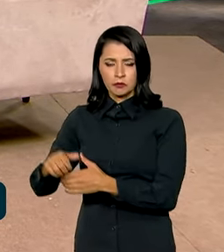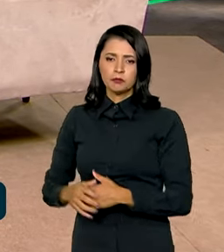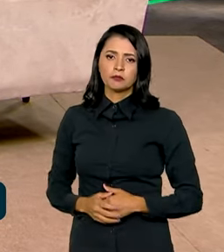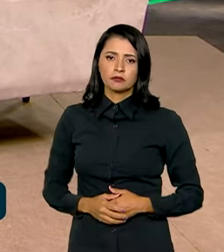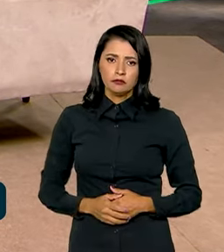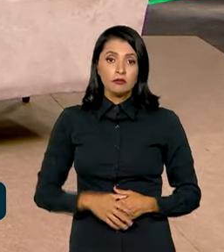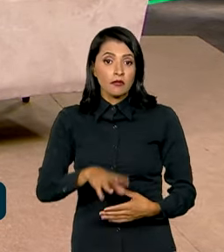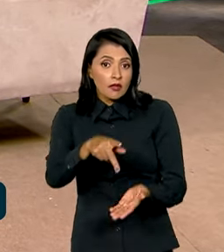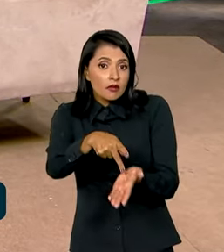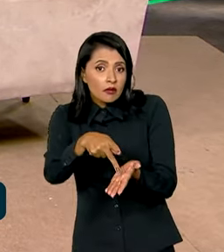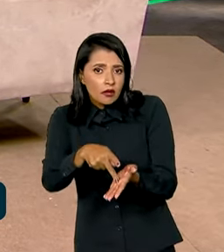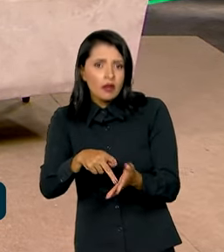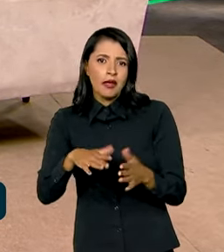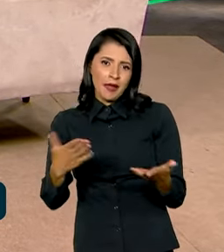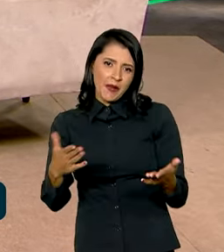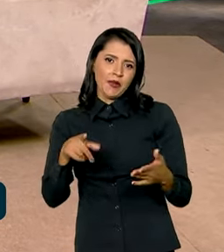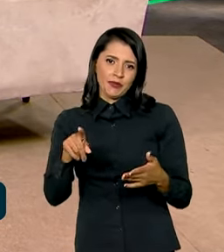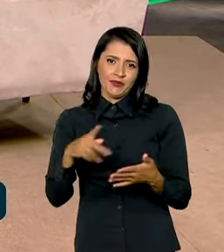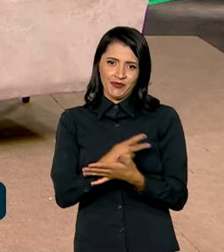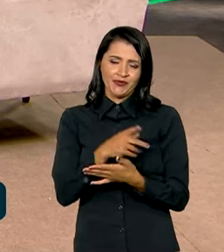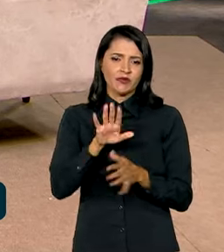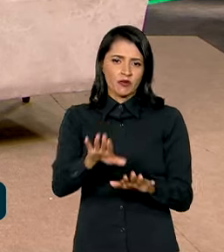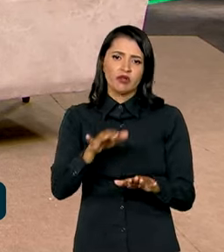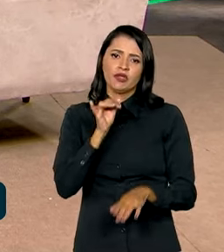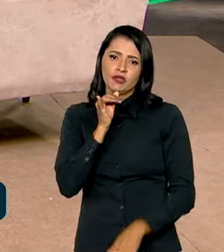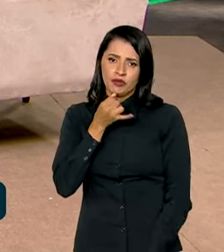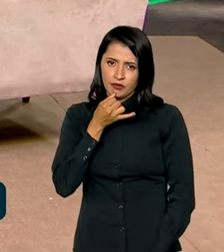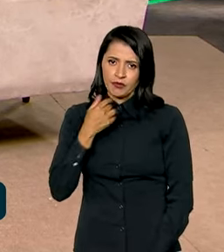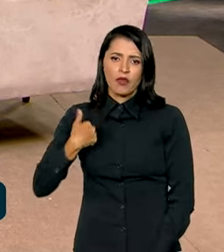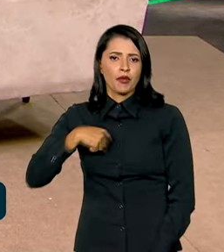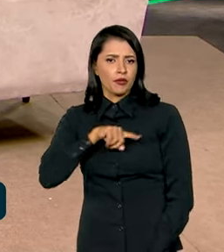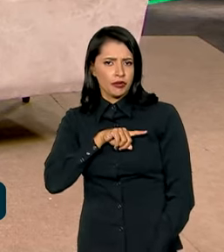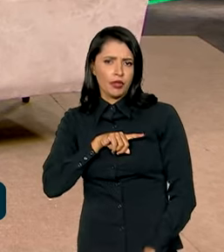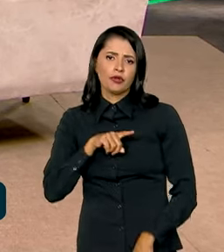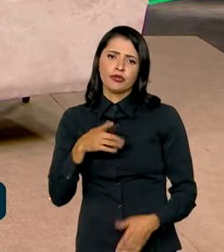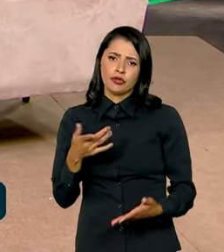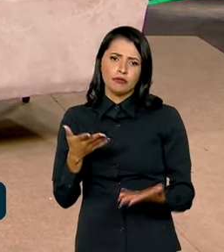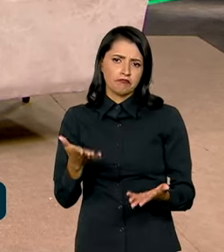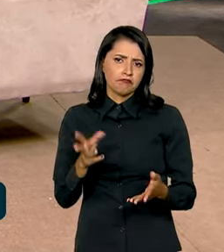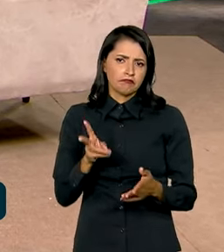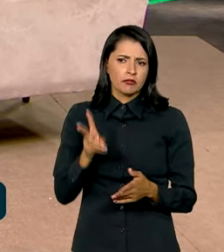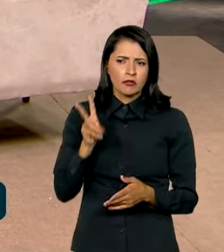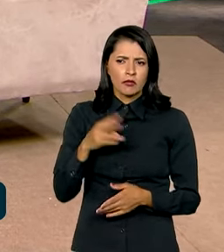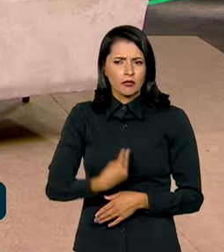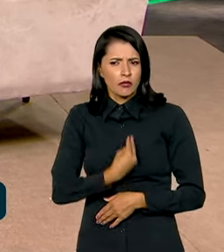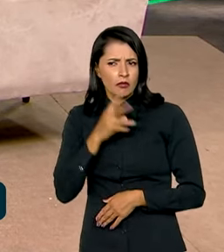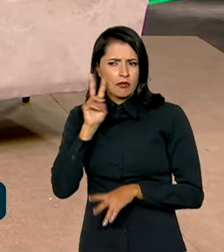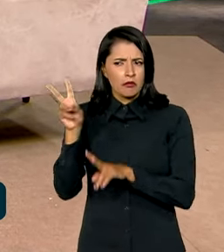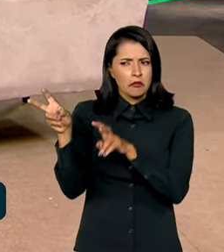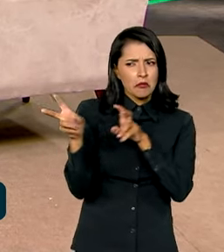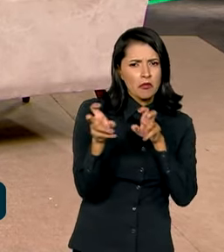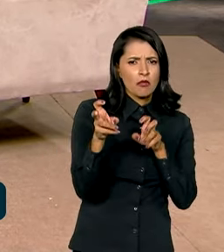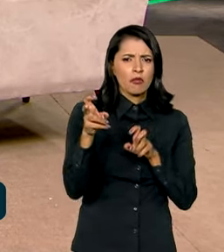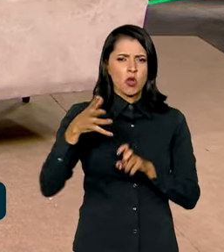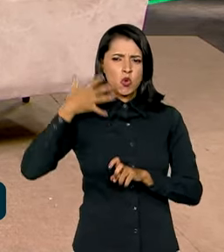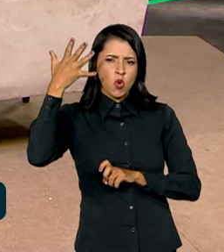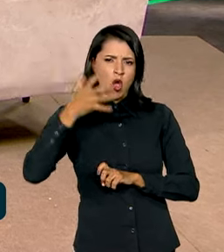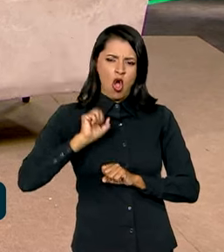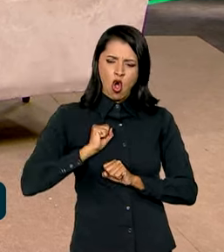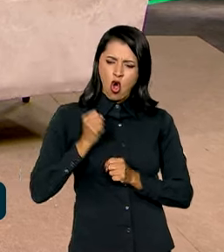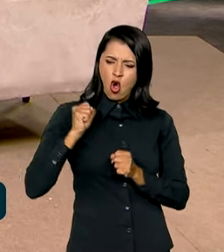É verdade. Apesar disso, ministro, infelizmente, a gente ainda presencia o discurso do ódio vigente,